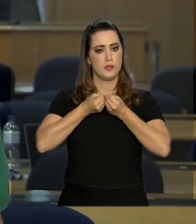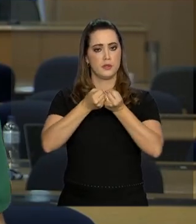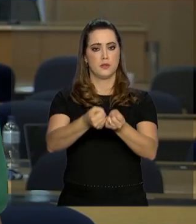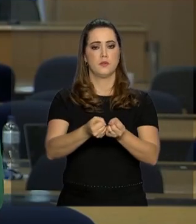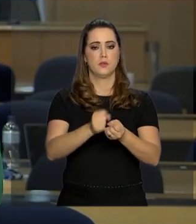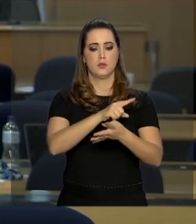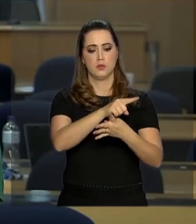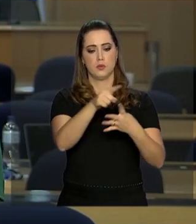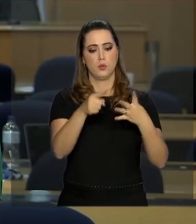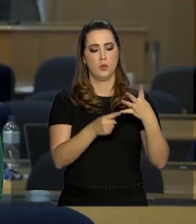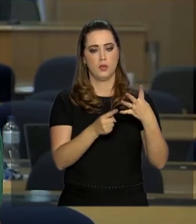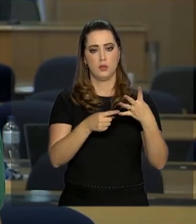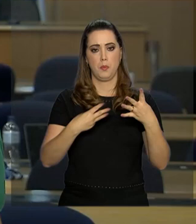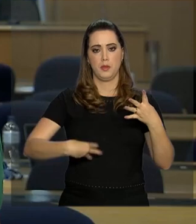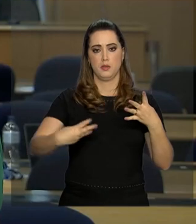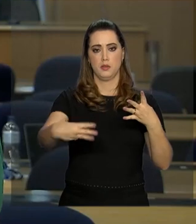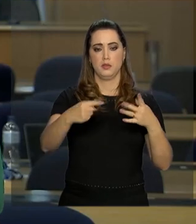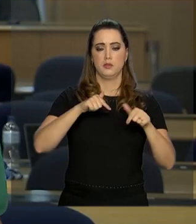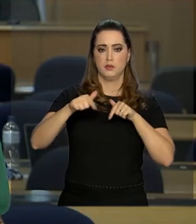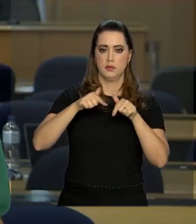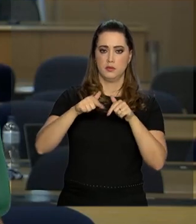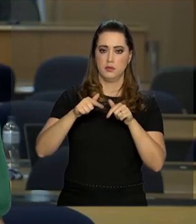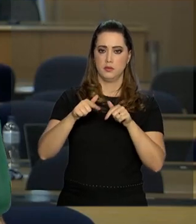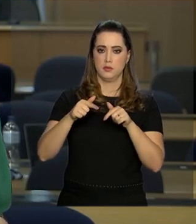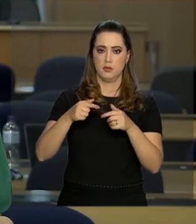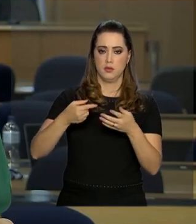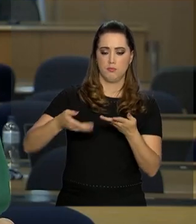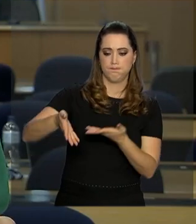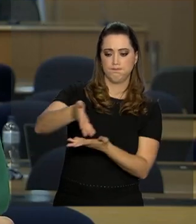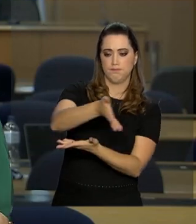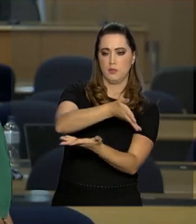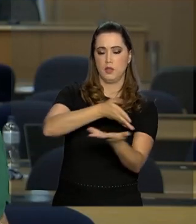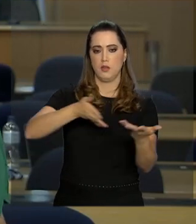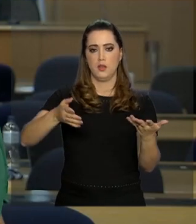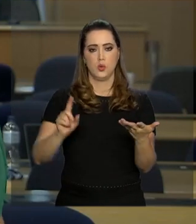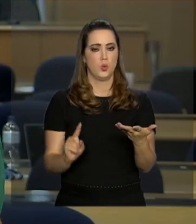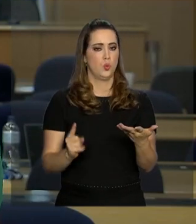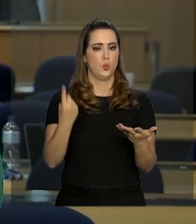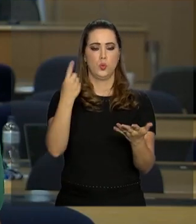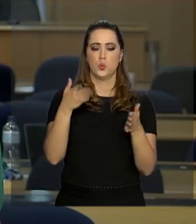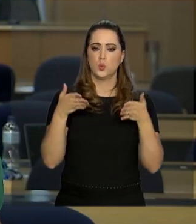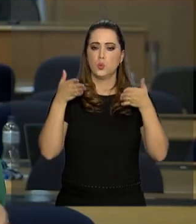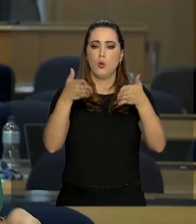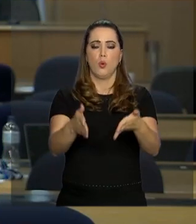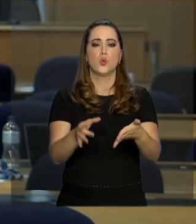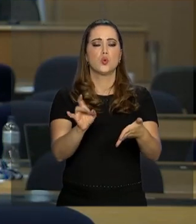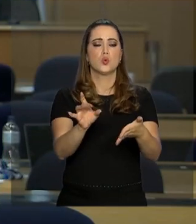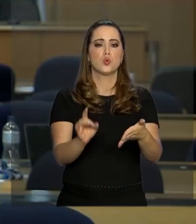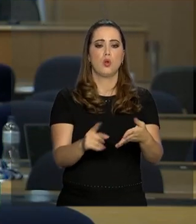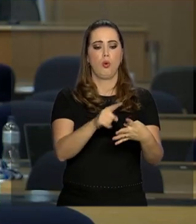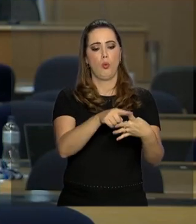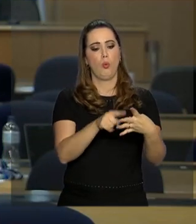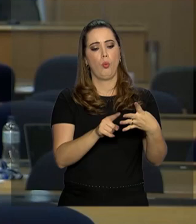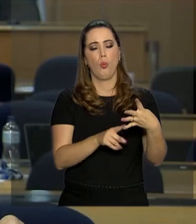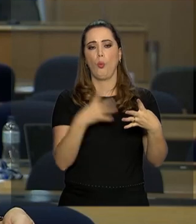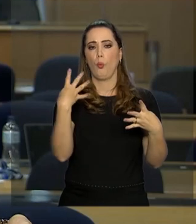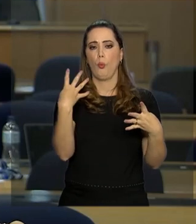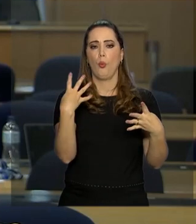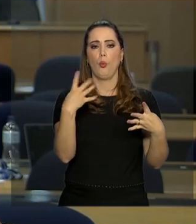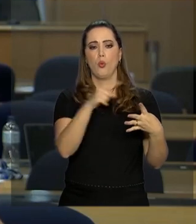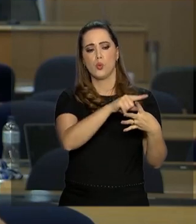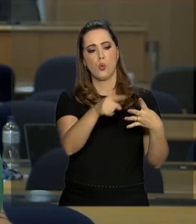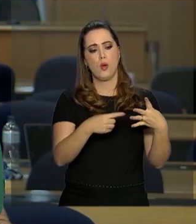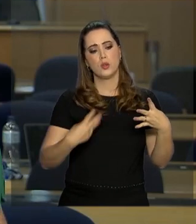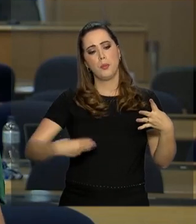os quatro ministérios Eles vão trabalhar de forma transversal Ou seja, não vão ficar limitados apenas aos quatro ministérios que eu